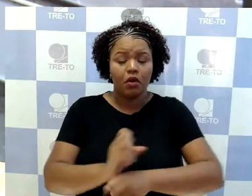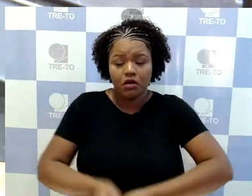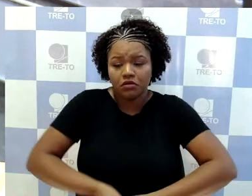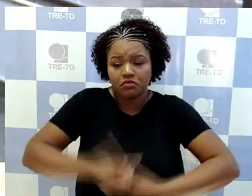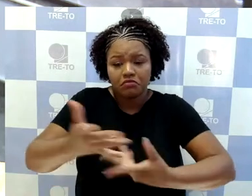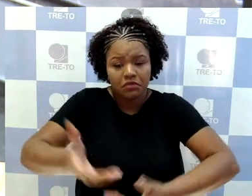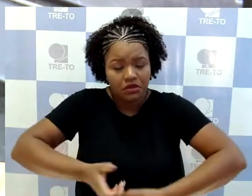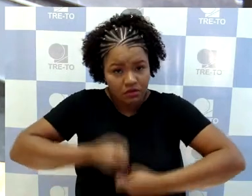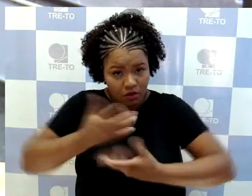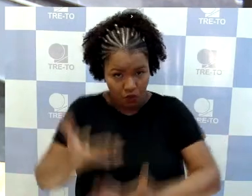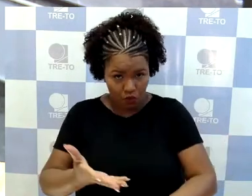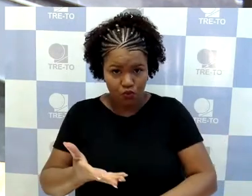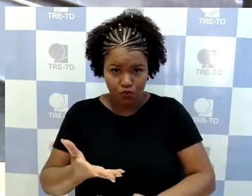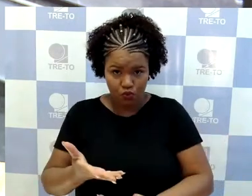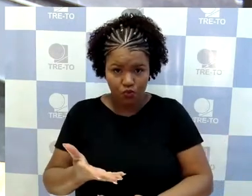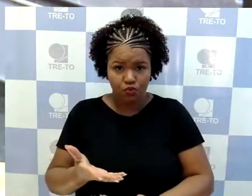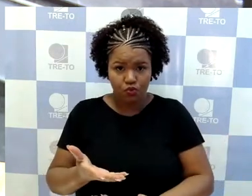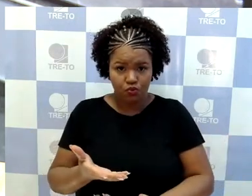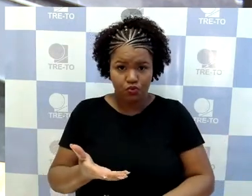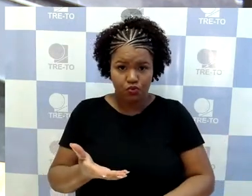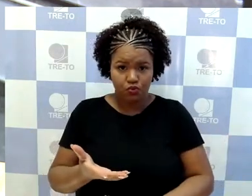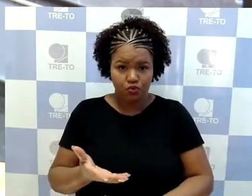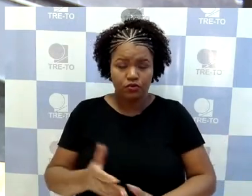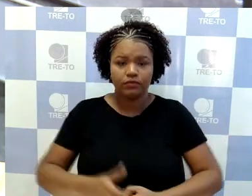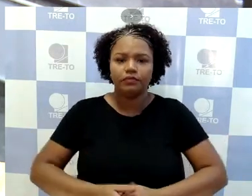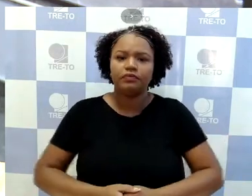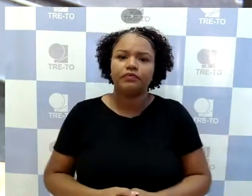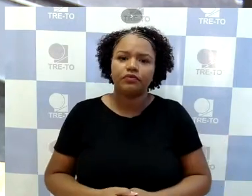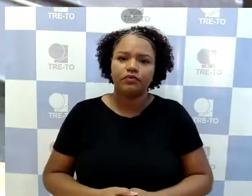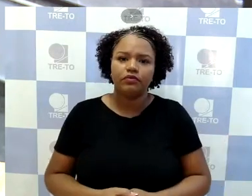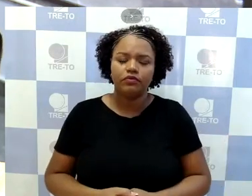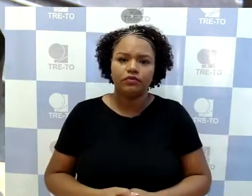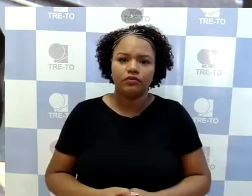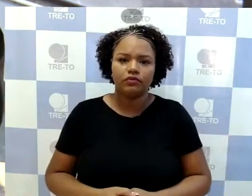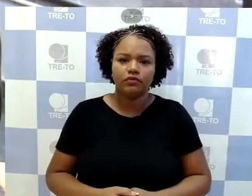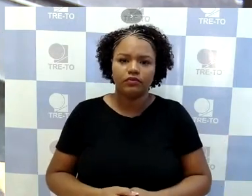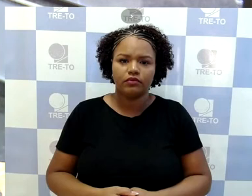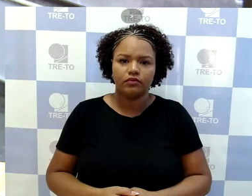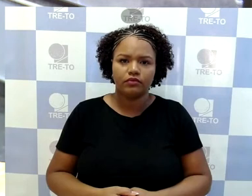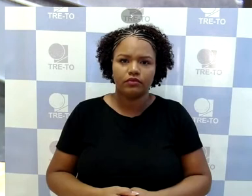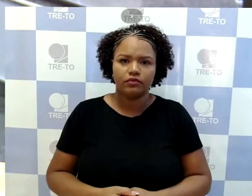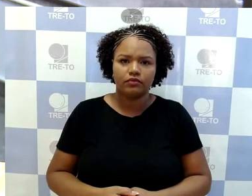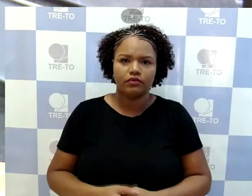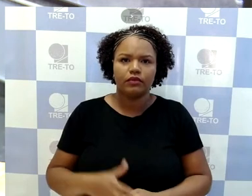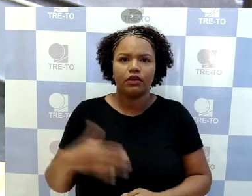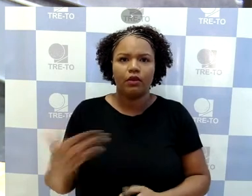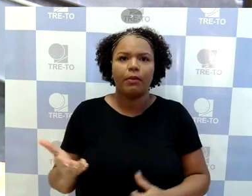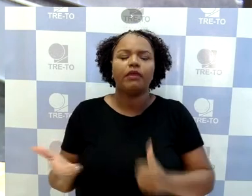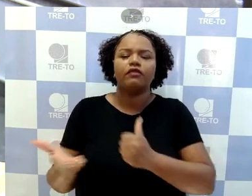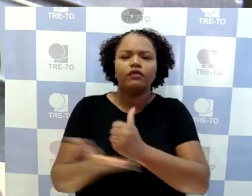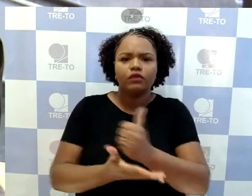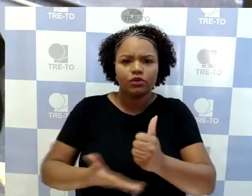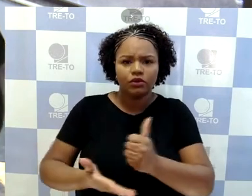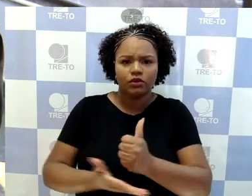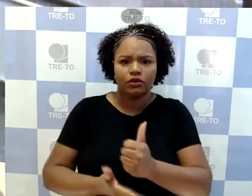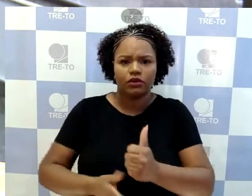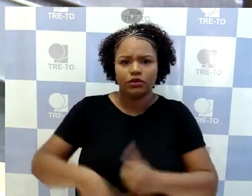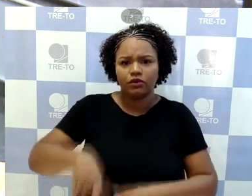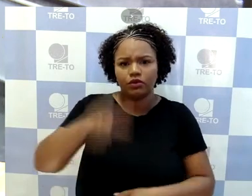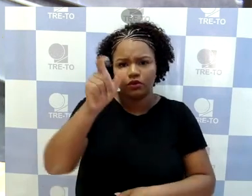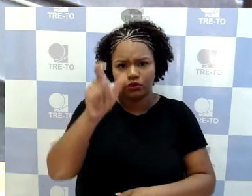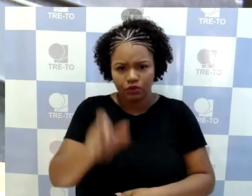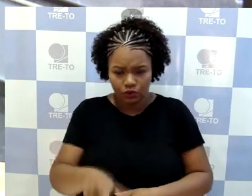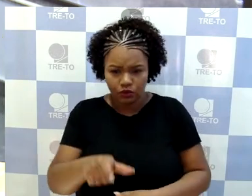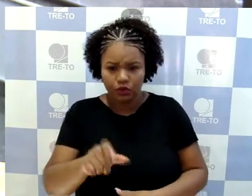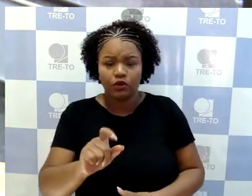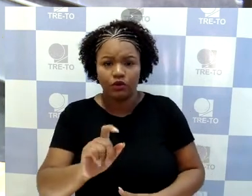expressão 1. Vamos lá. Para essas fundamentações, o Hora Recorrente baseou-se em decisões